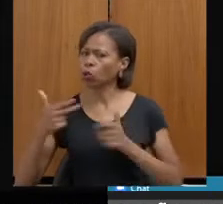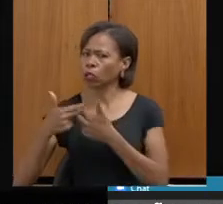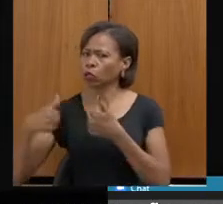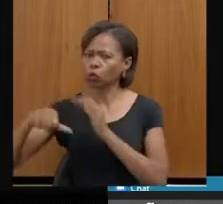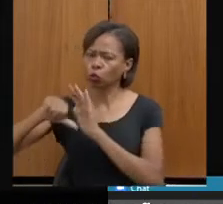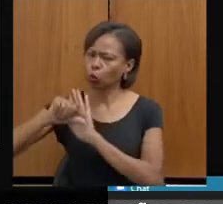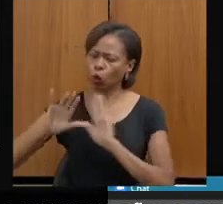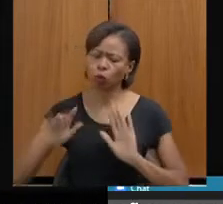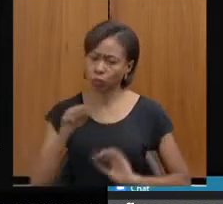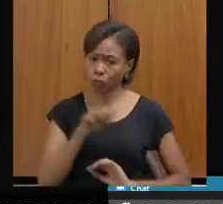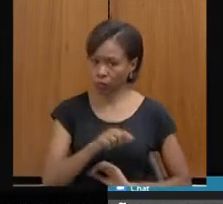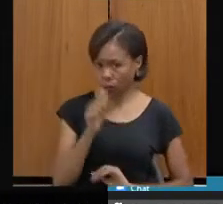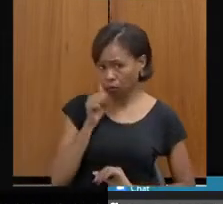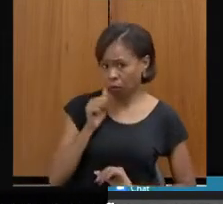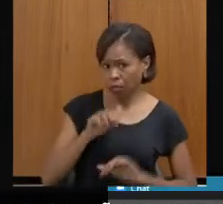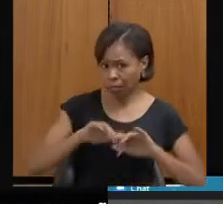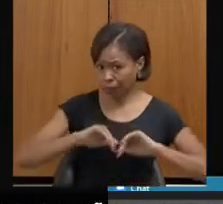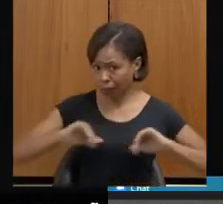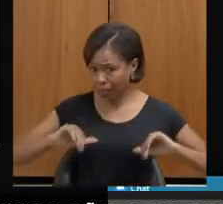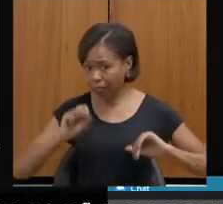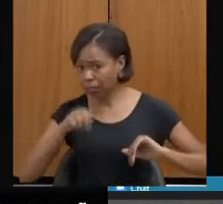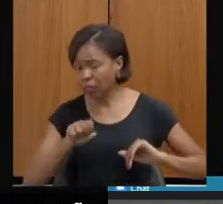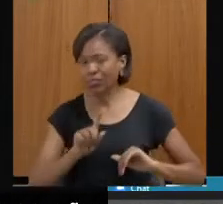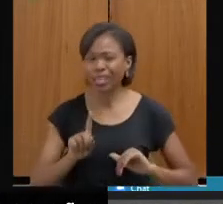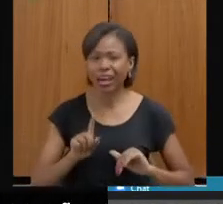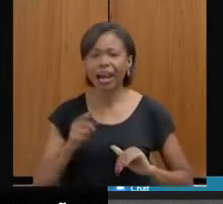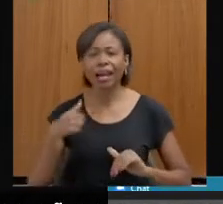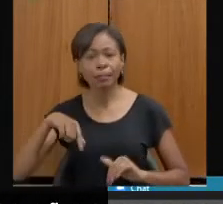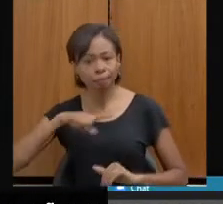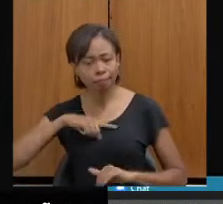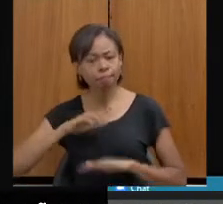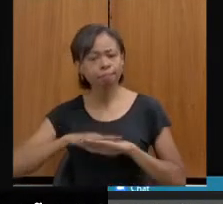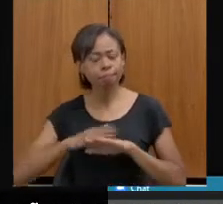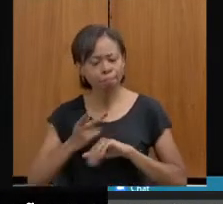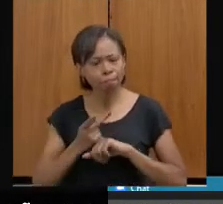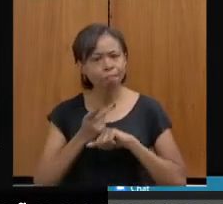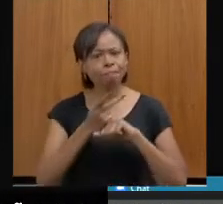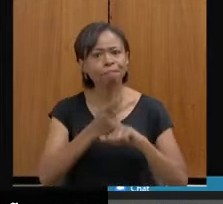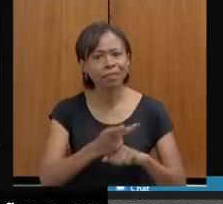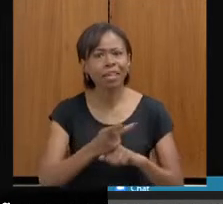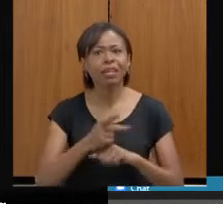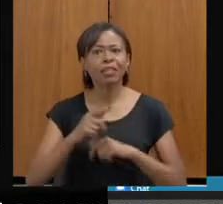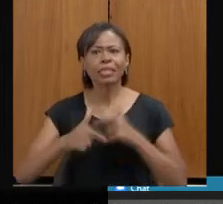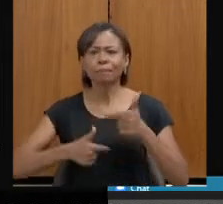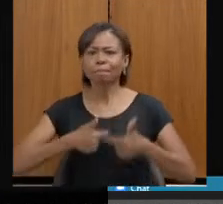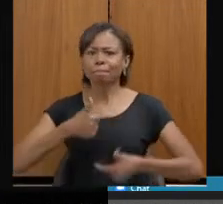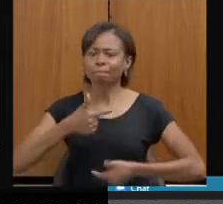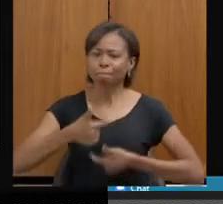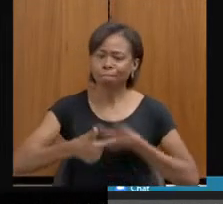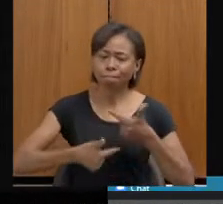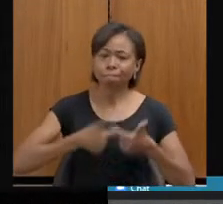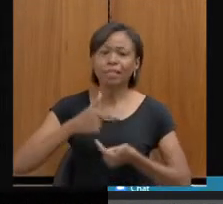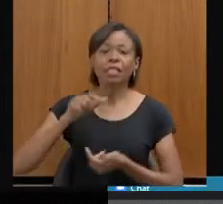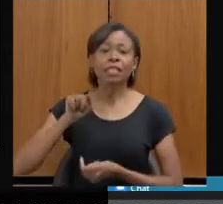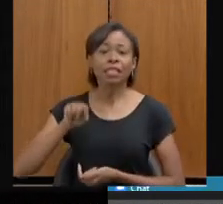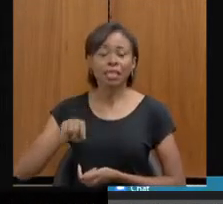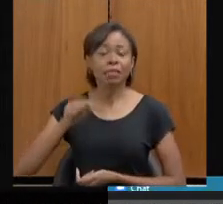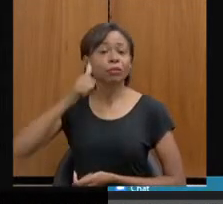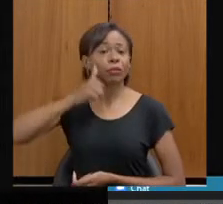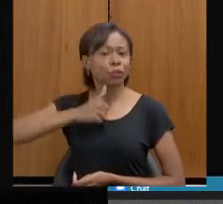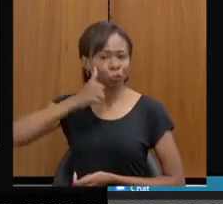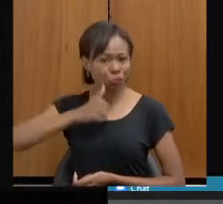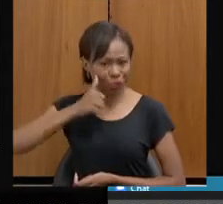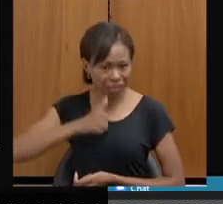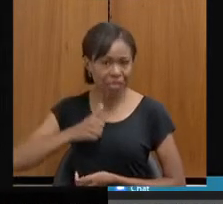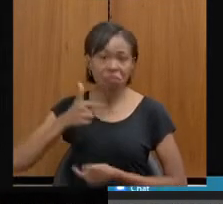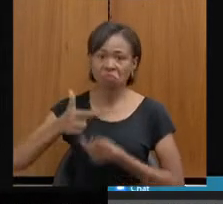a delegacia, enfim. Então, foi um trabalho grandioso dessas meninas que fizeram parte dessa comissão, para as quais aqui